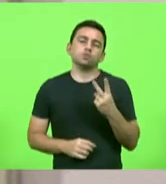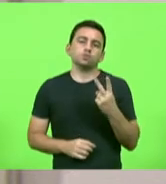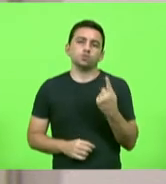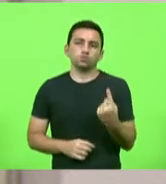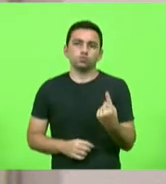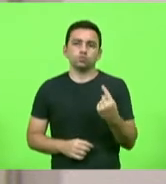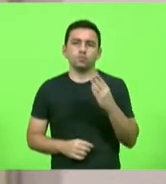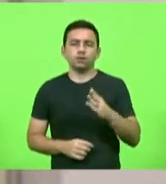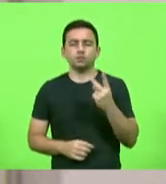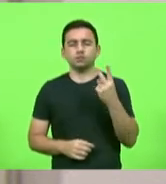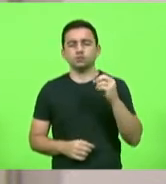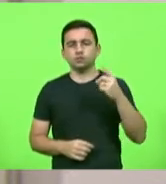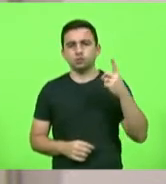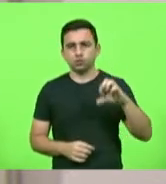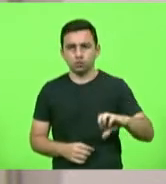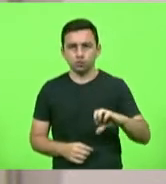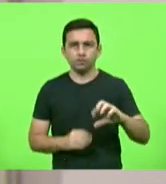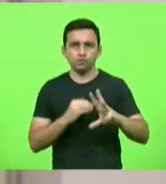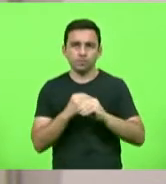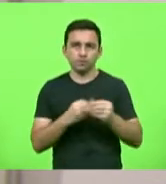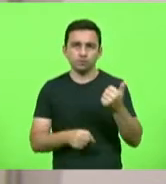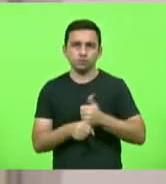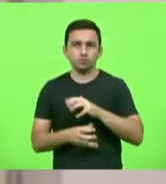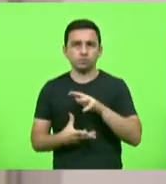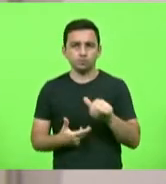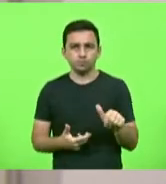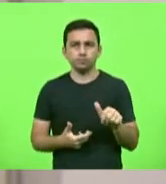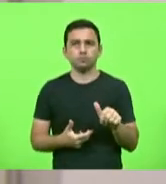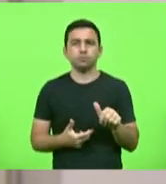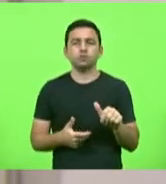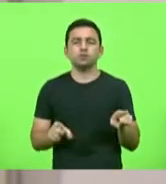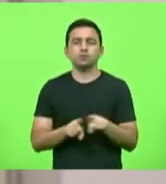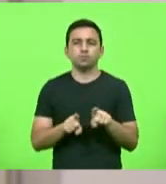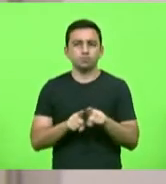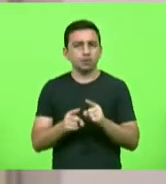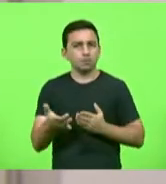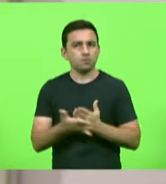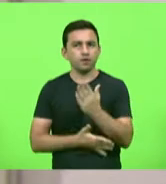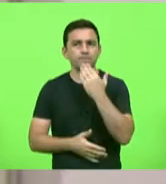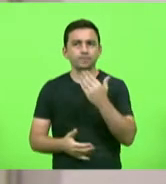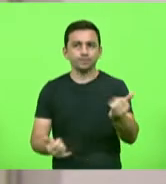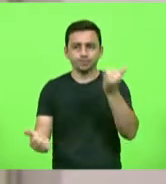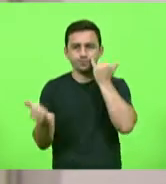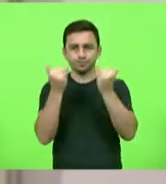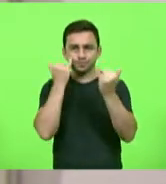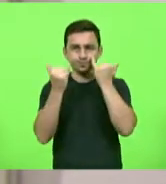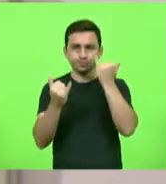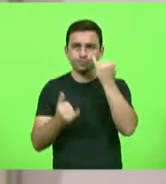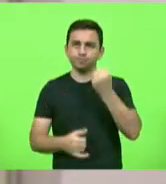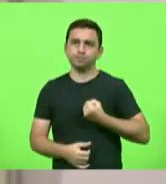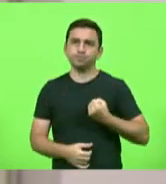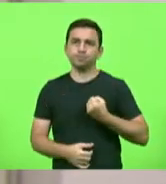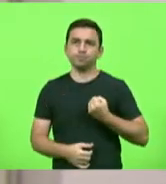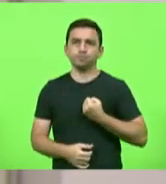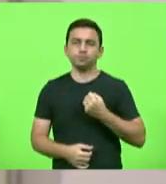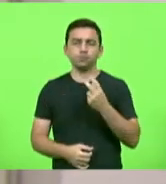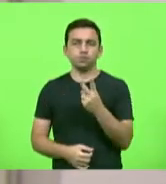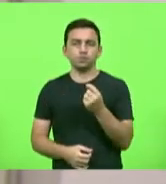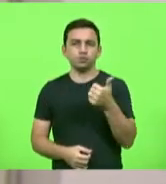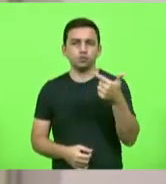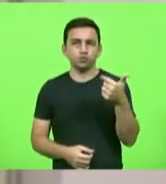barra 2019, com emenda substitutiva global. Foram aprovados os pedidos de informação 0212 a